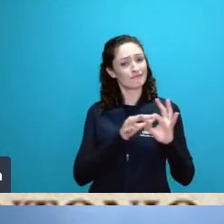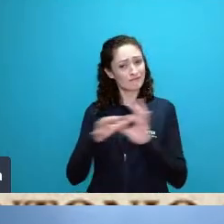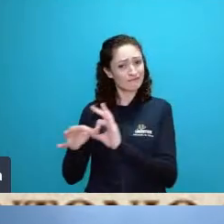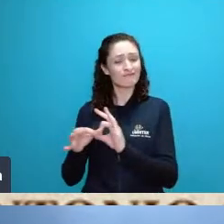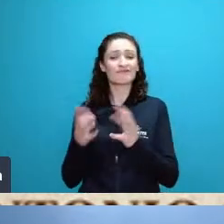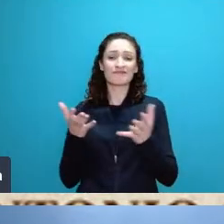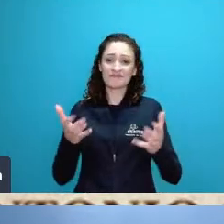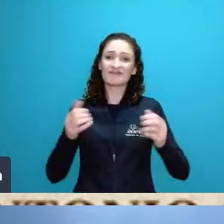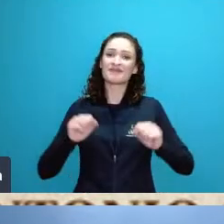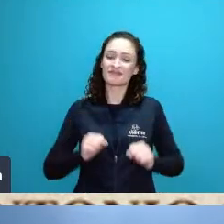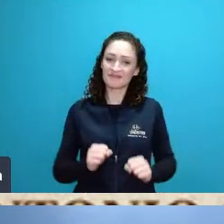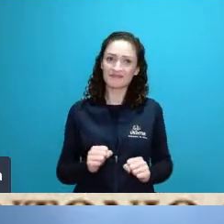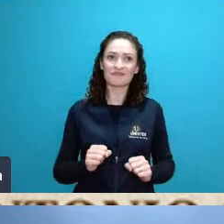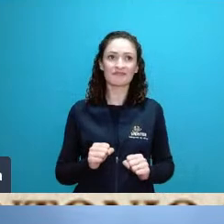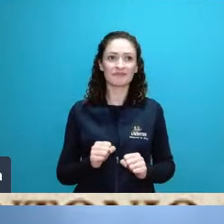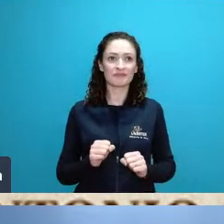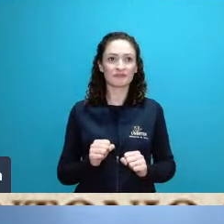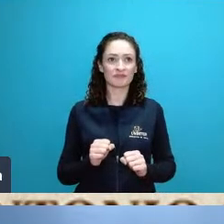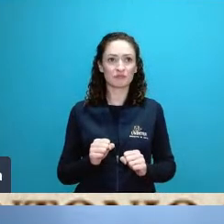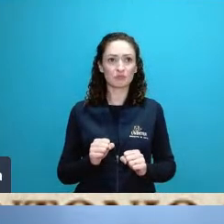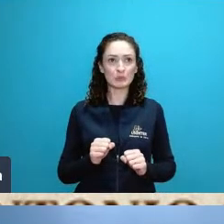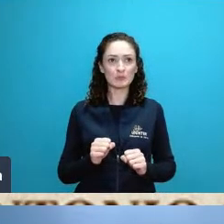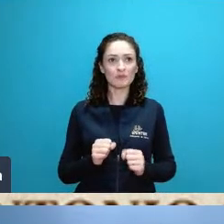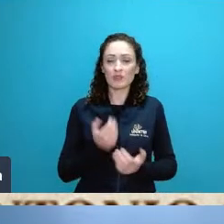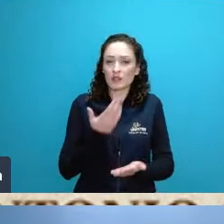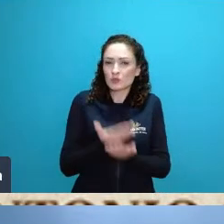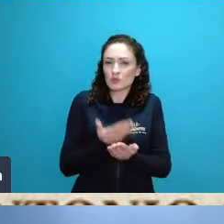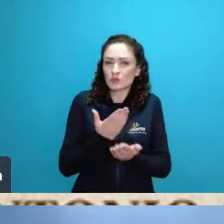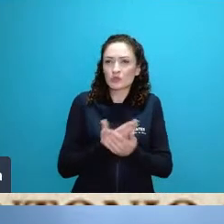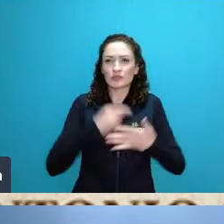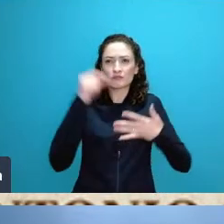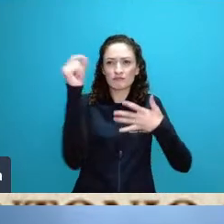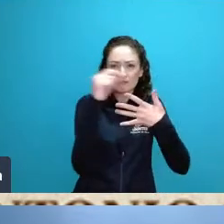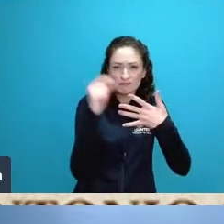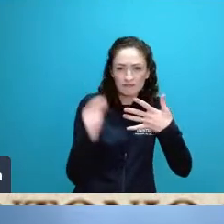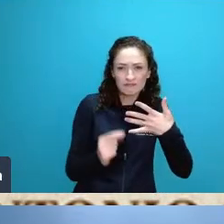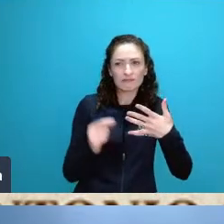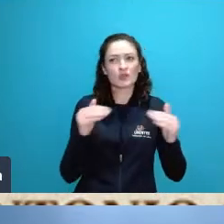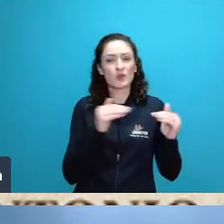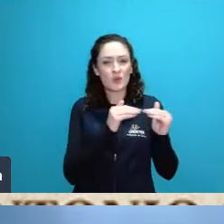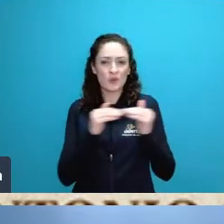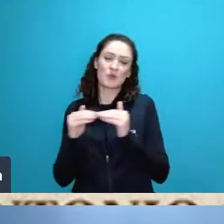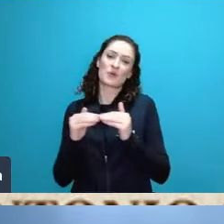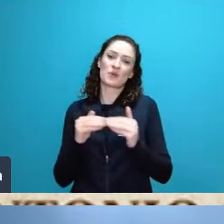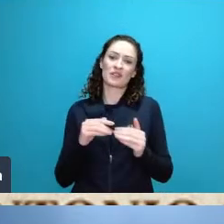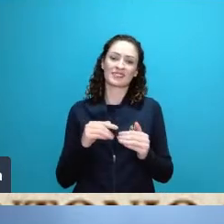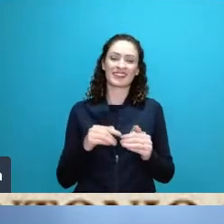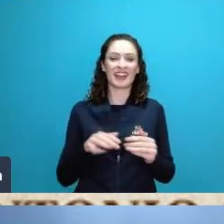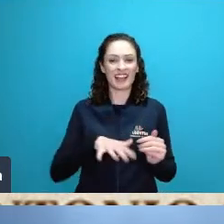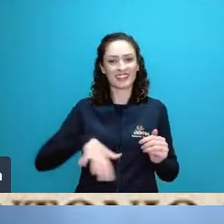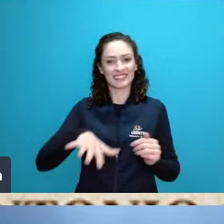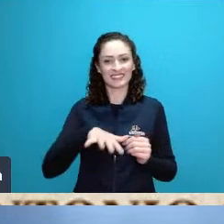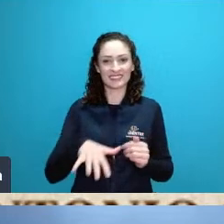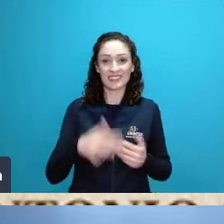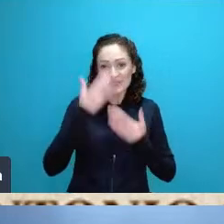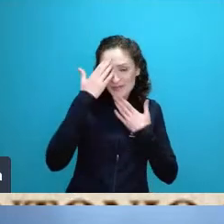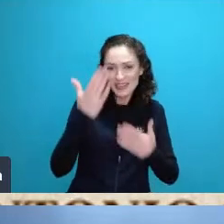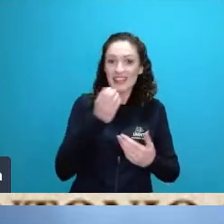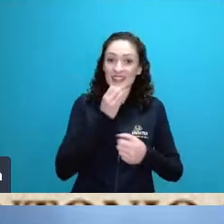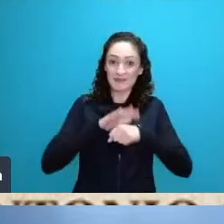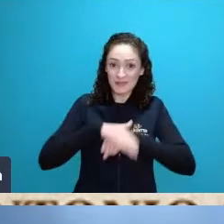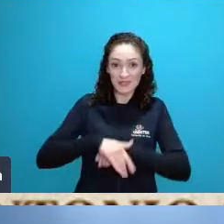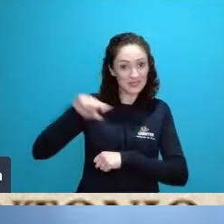estudando elementos que são comuns a nossa área então muito obrigada boa noite e até uma próxima